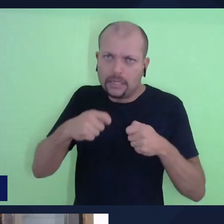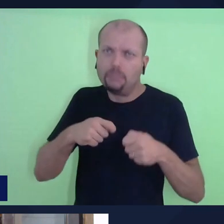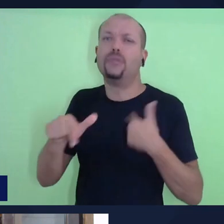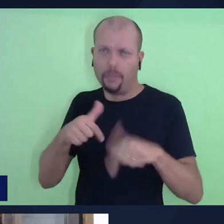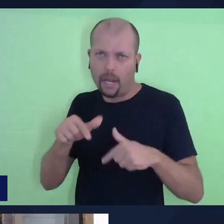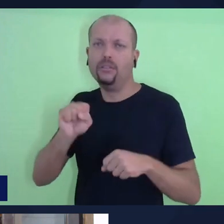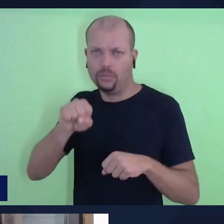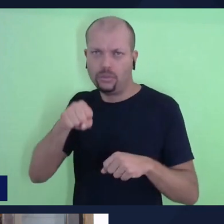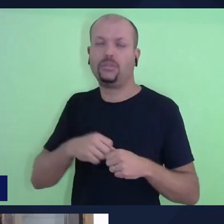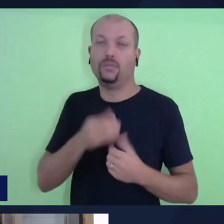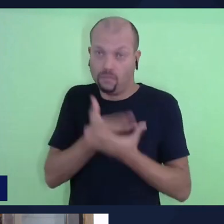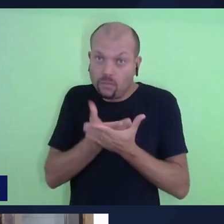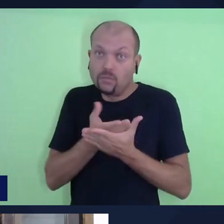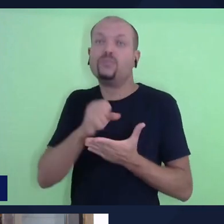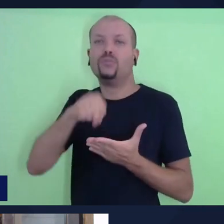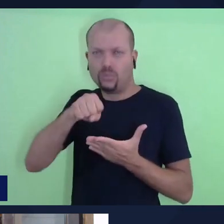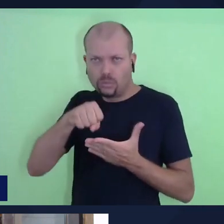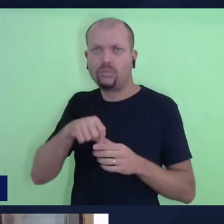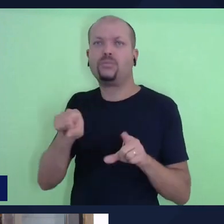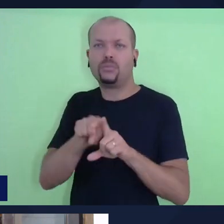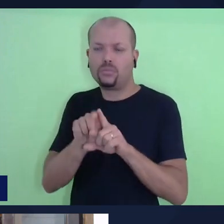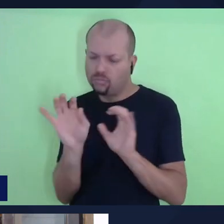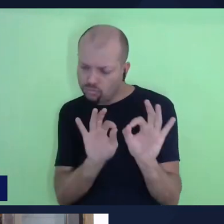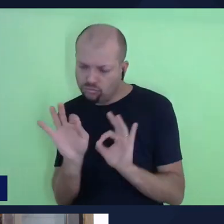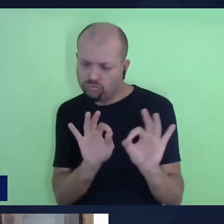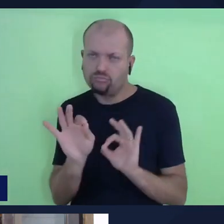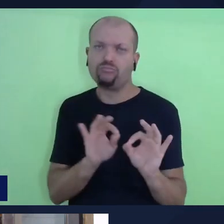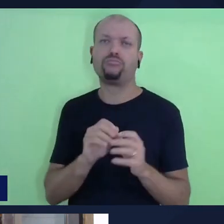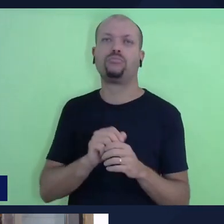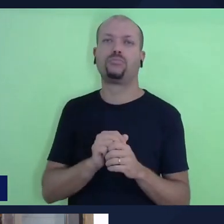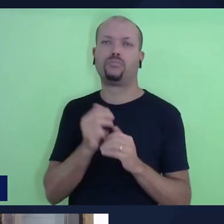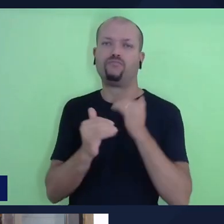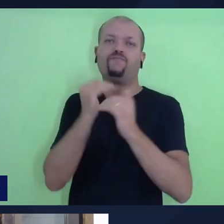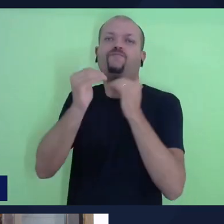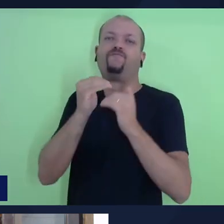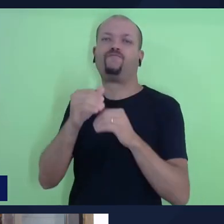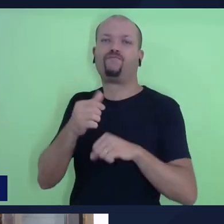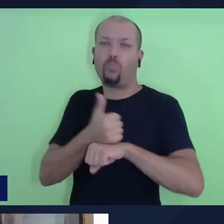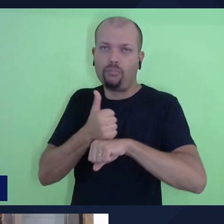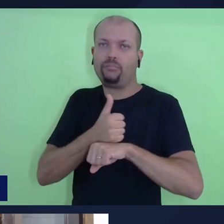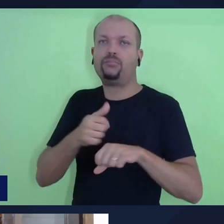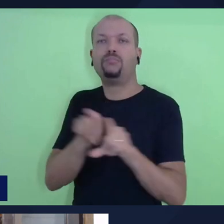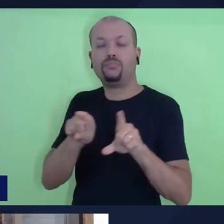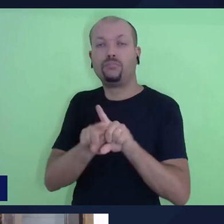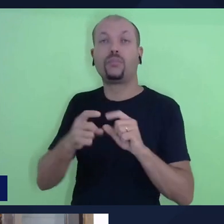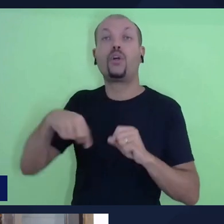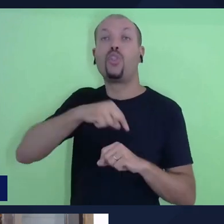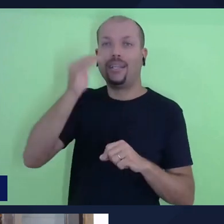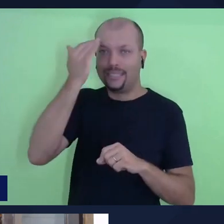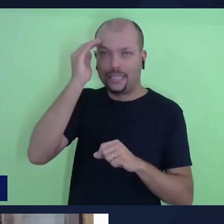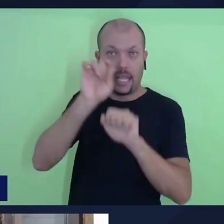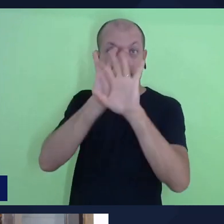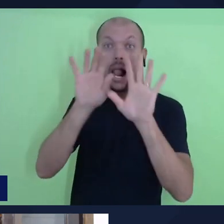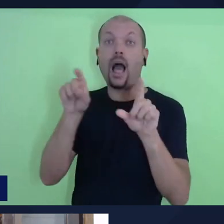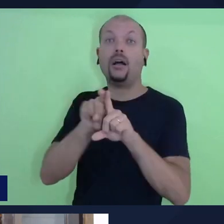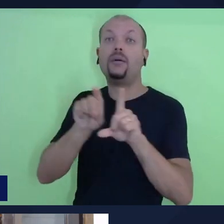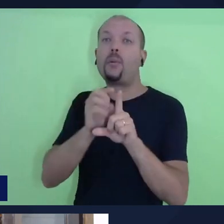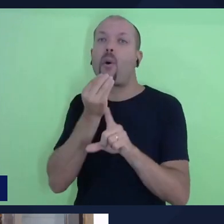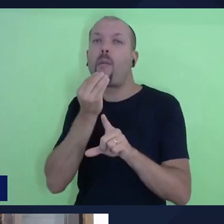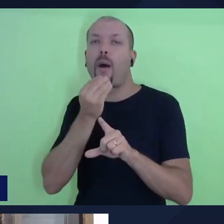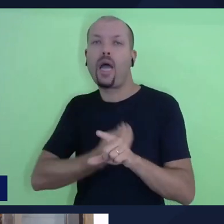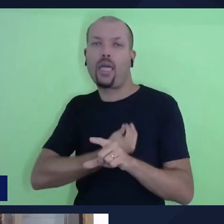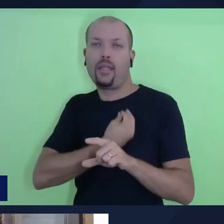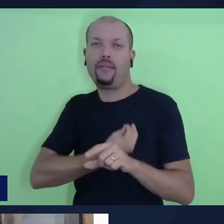de estudar, a necessidade de se preparar, de se capacitar, mas nós precisamos entender, inclusive, essas oportunidades da vida